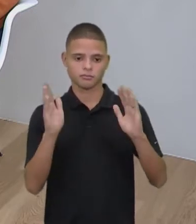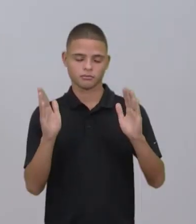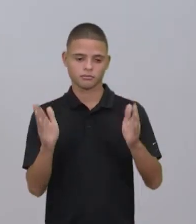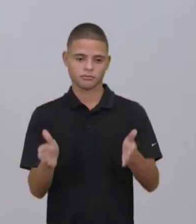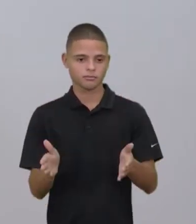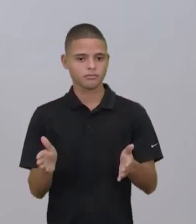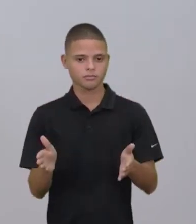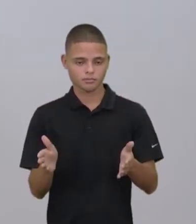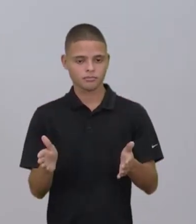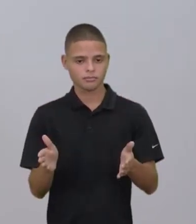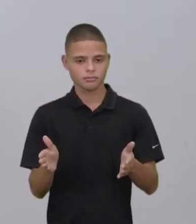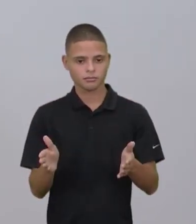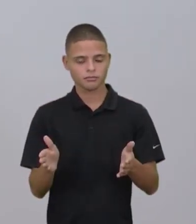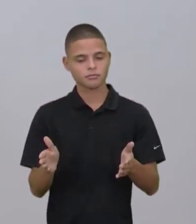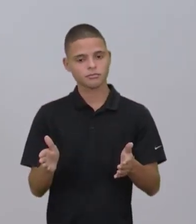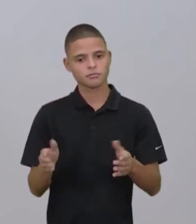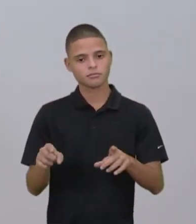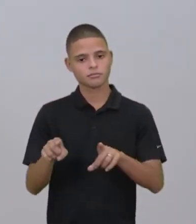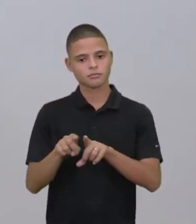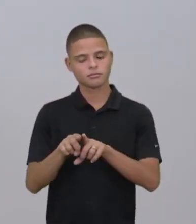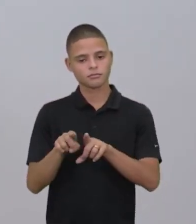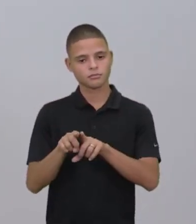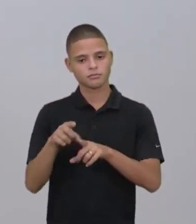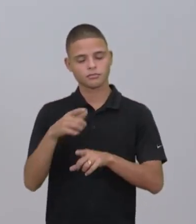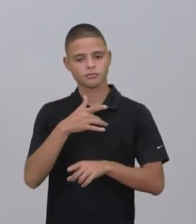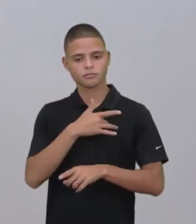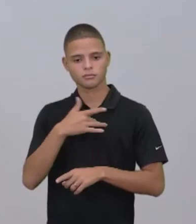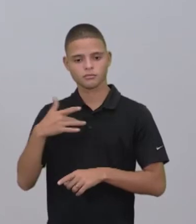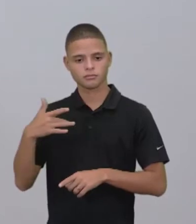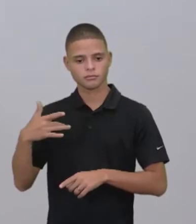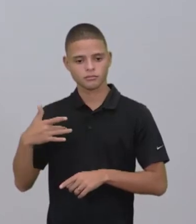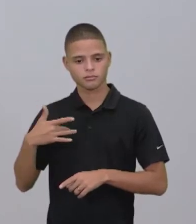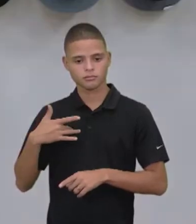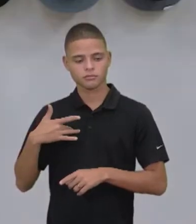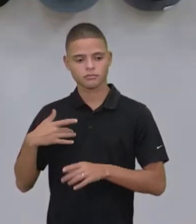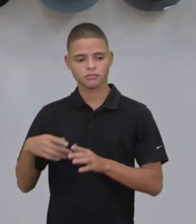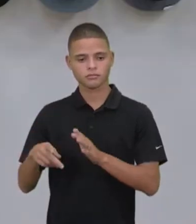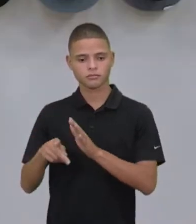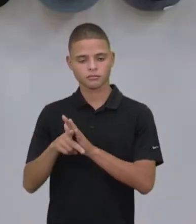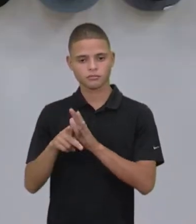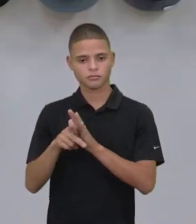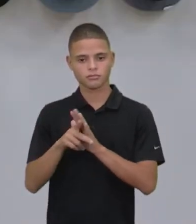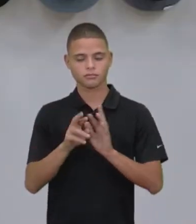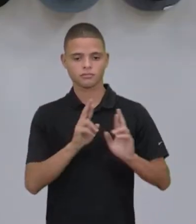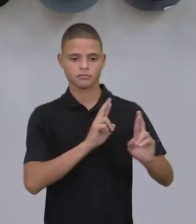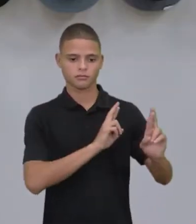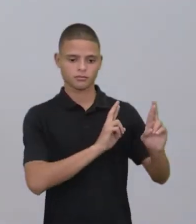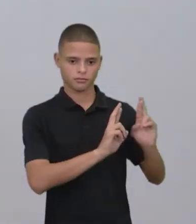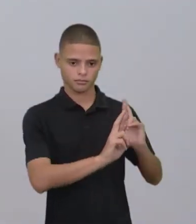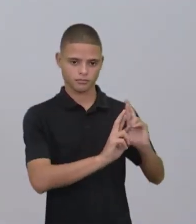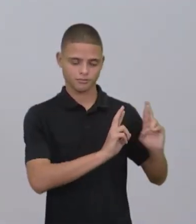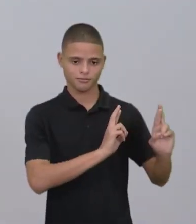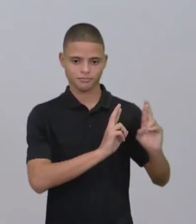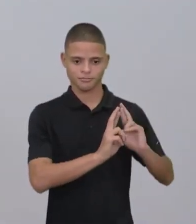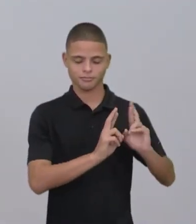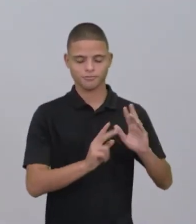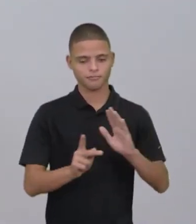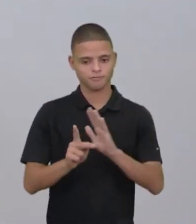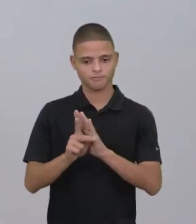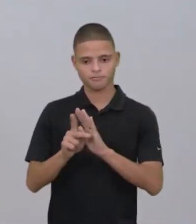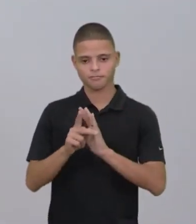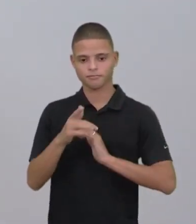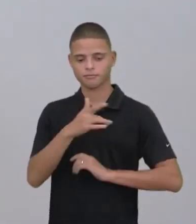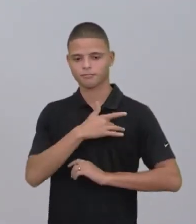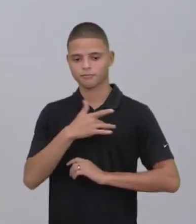aí não só da questão da saúde humana, mas tentar justamente relacionar com a